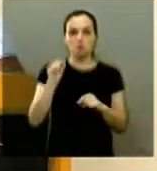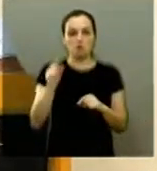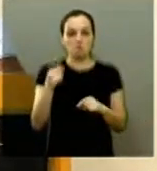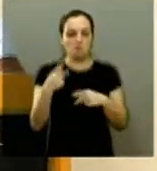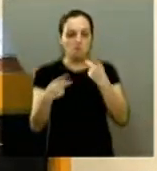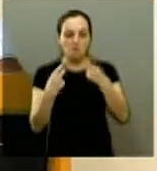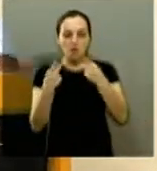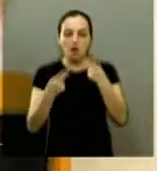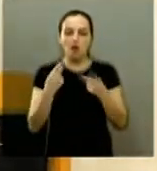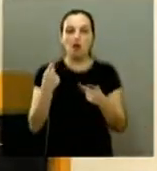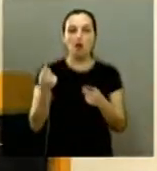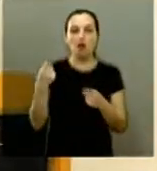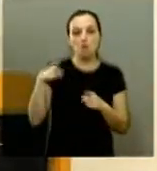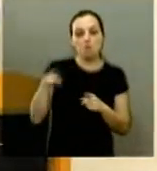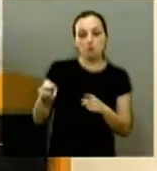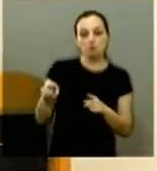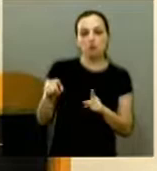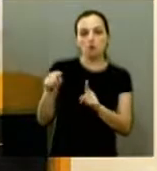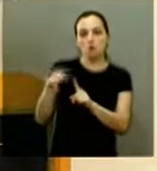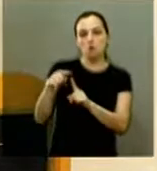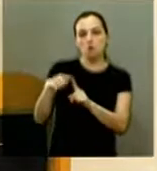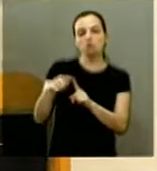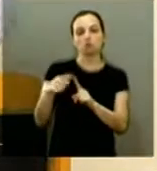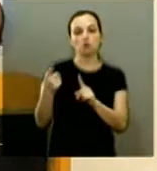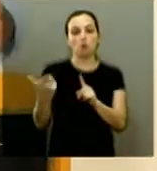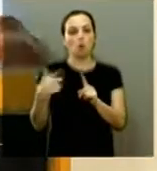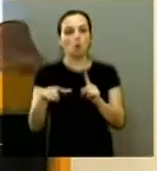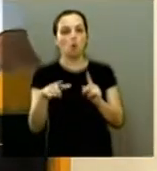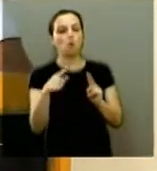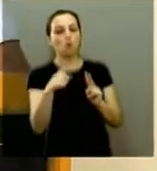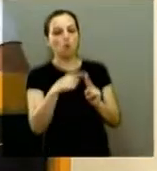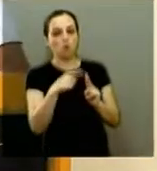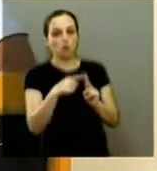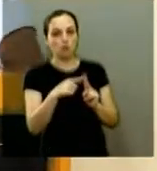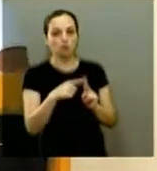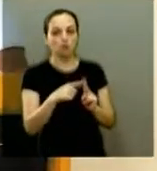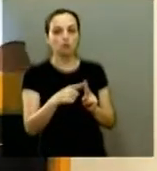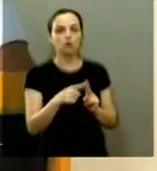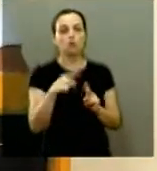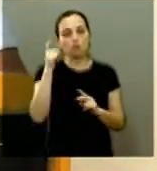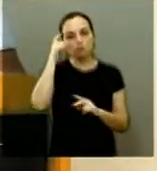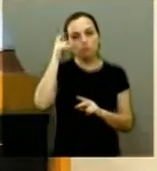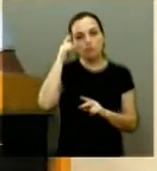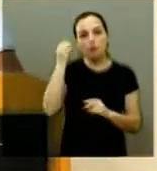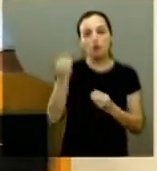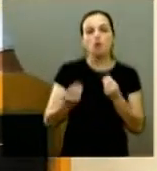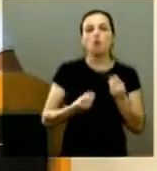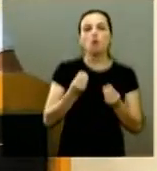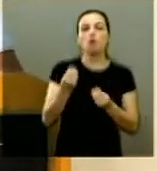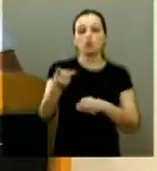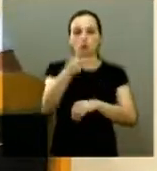o dedo para um lado ou para o outro mas dizer para chamar para reflexão o que era o país